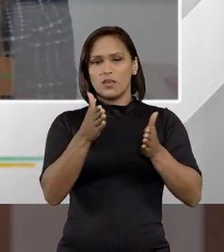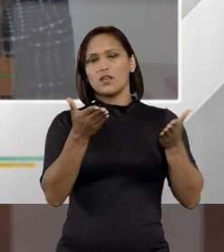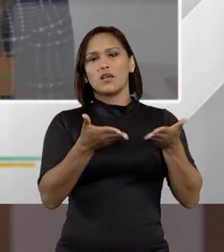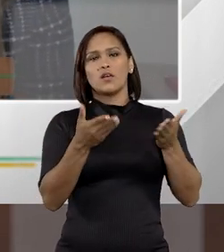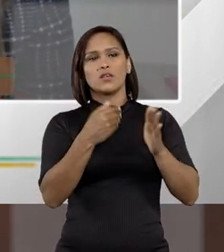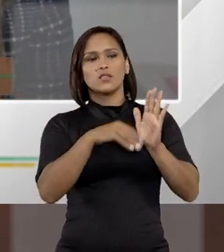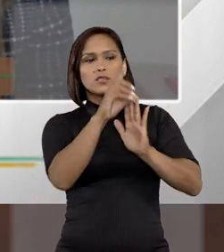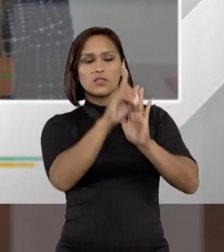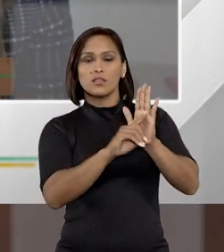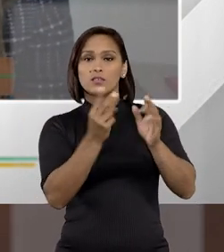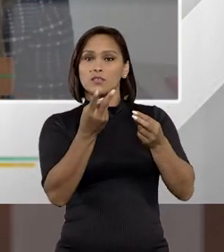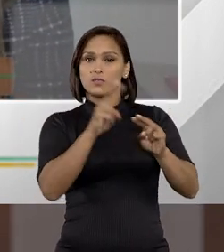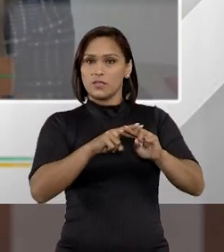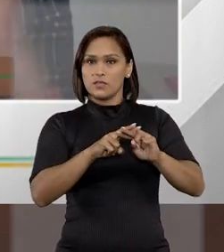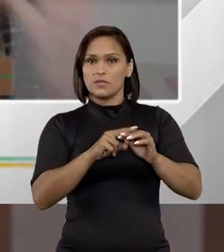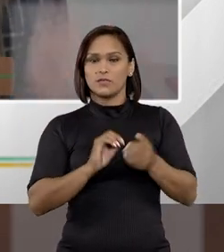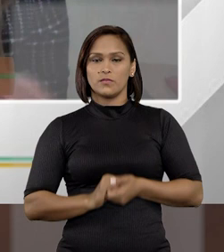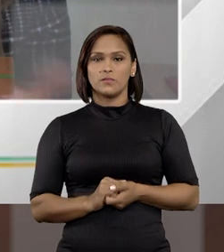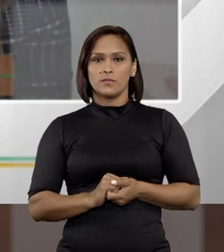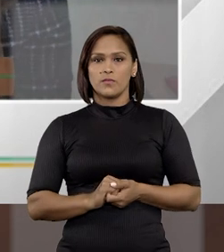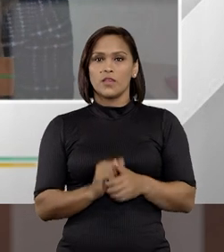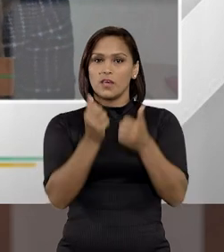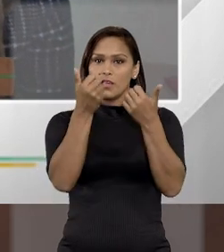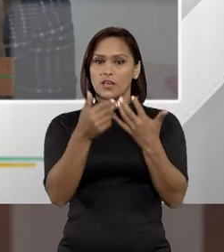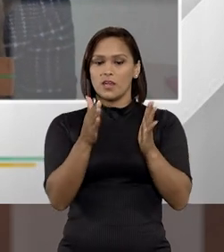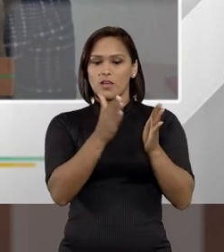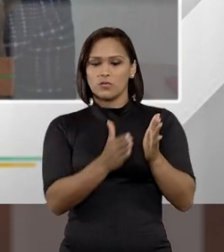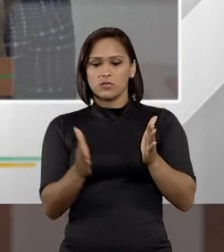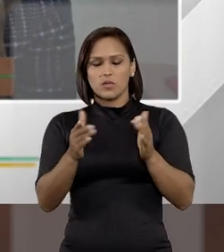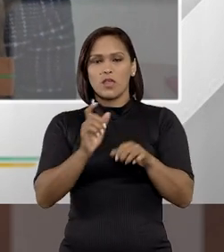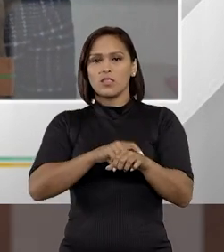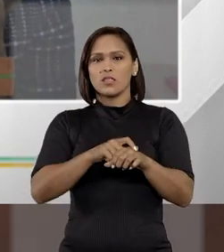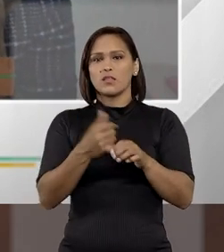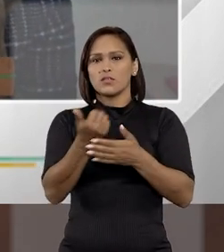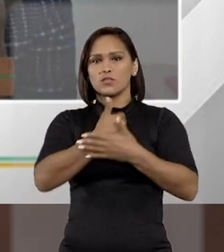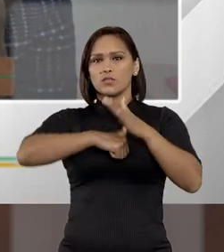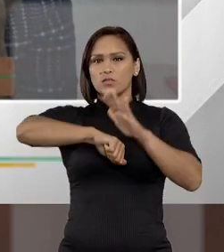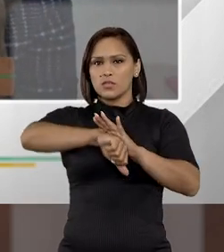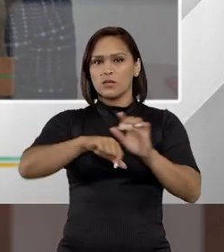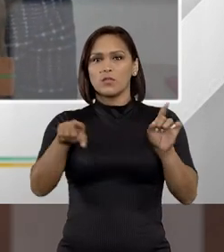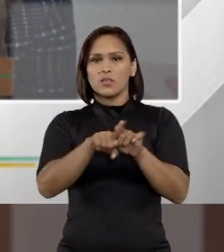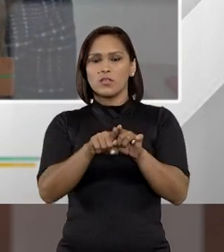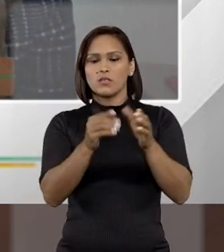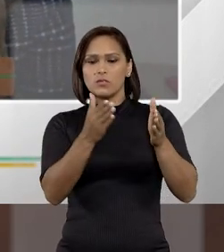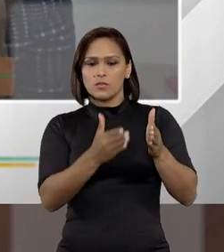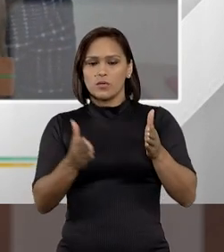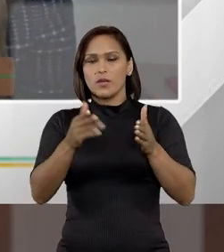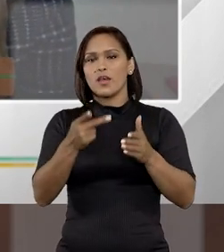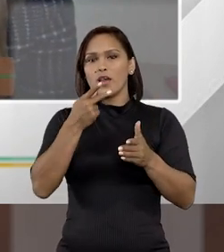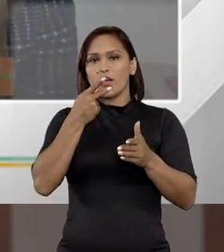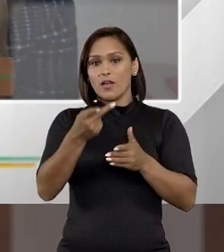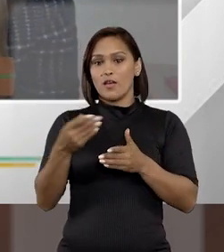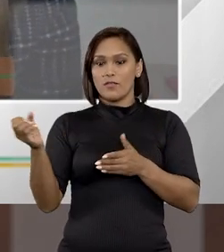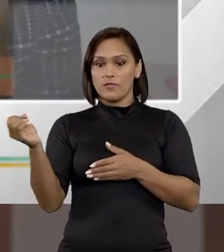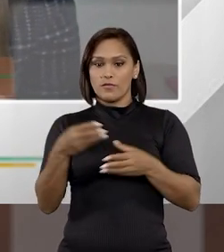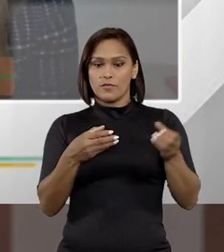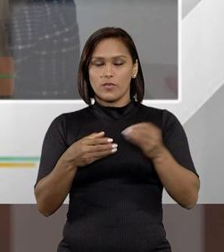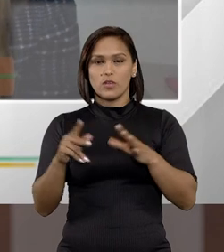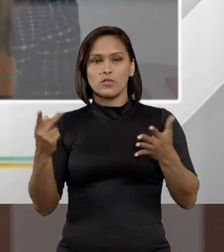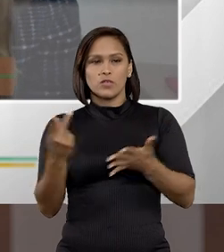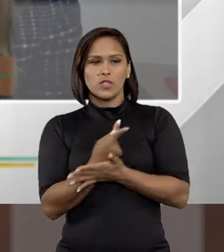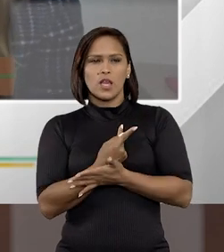essa decretação da prisão. E claro, a contemporaneidade, ela não é só do crime, né? Ela com a contemporaneidade também há fatos novos.